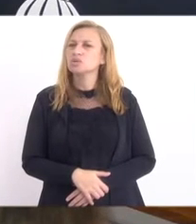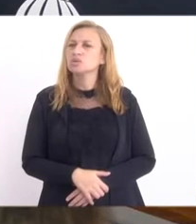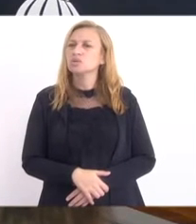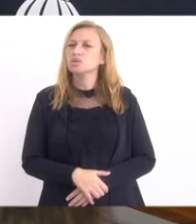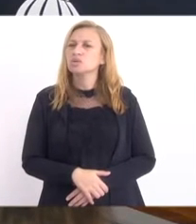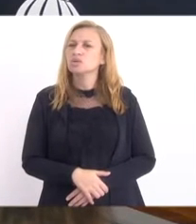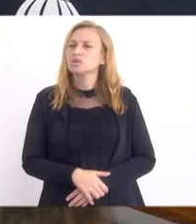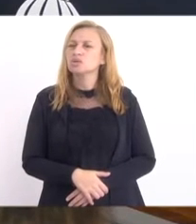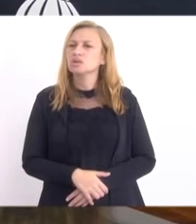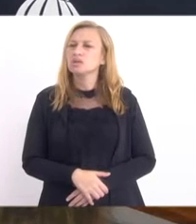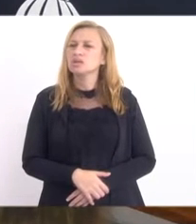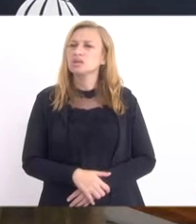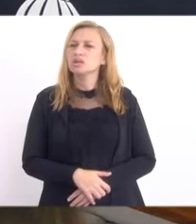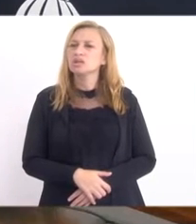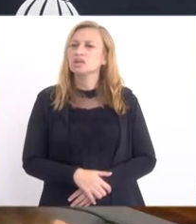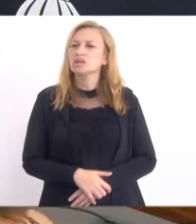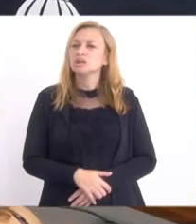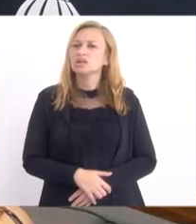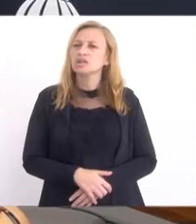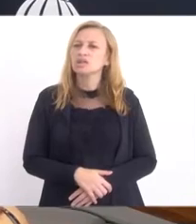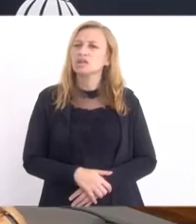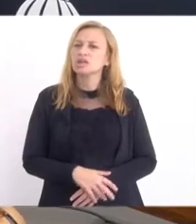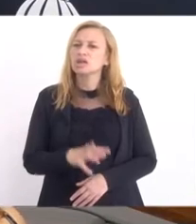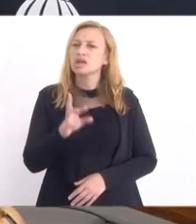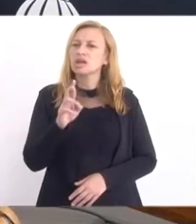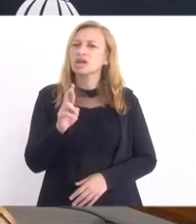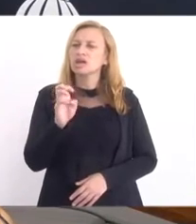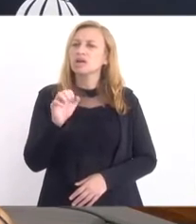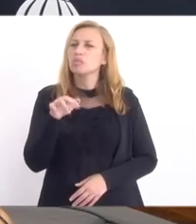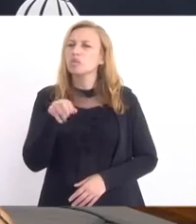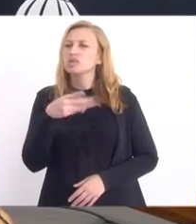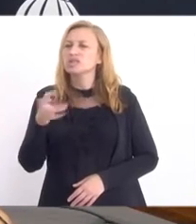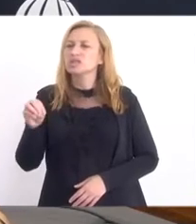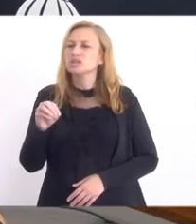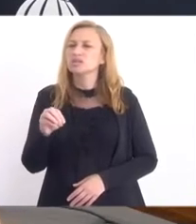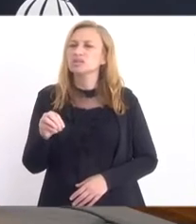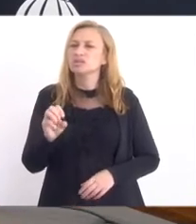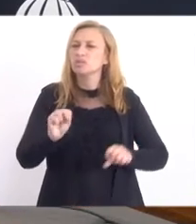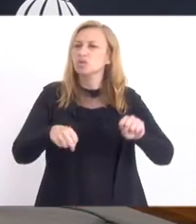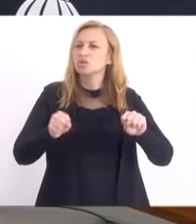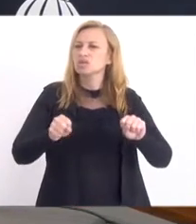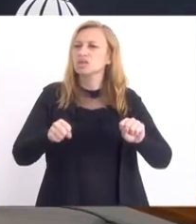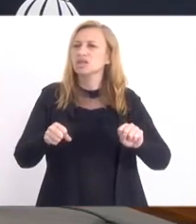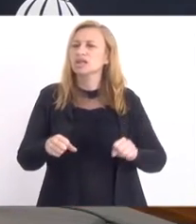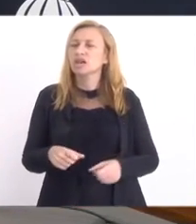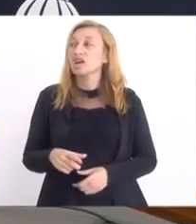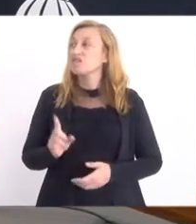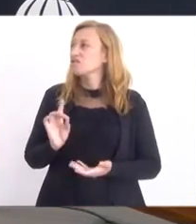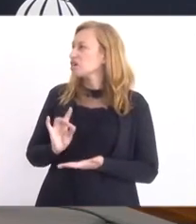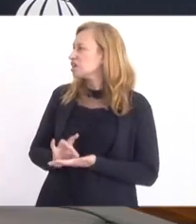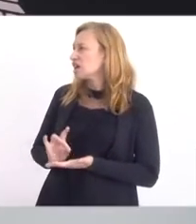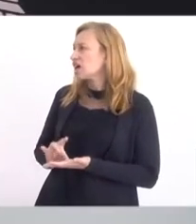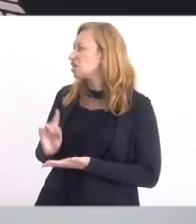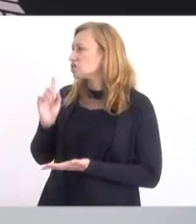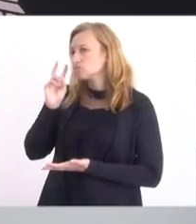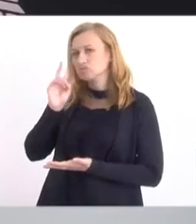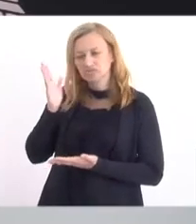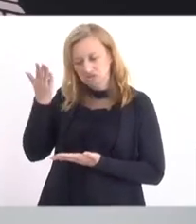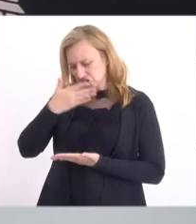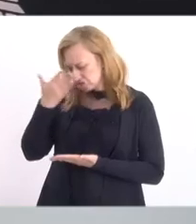Sobre a remoção dos motocicletas. Eu não analisei mesmo, não. Não sei se foi esse projeto, Luiz.